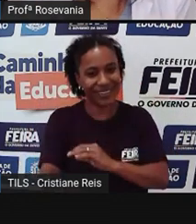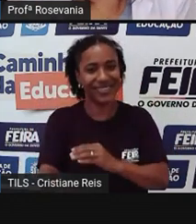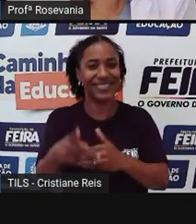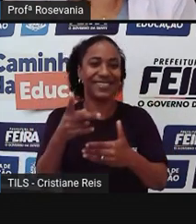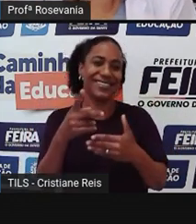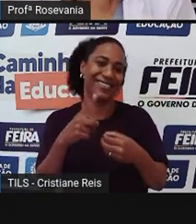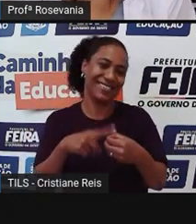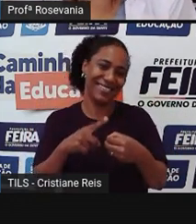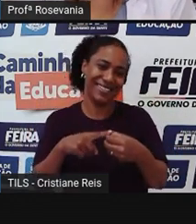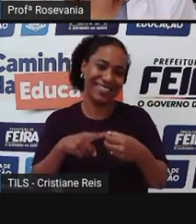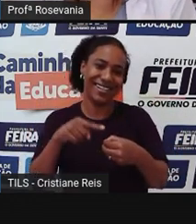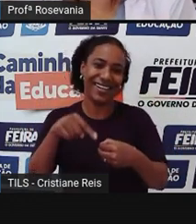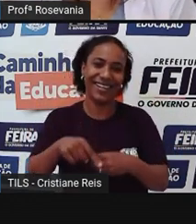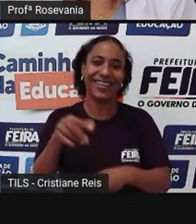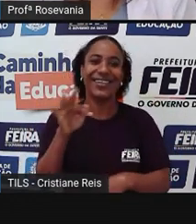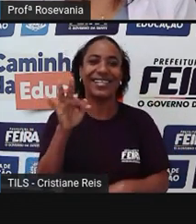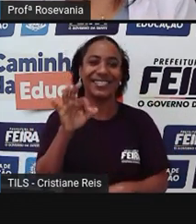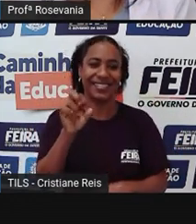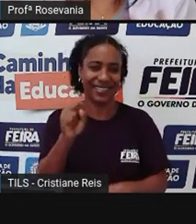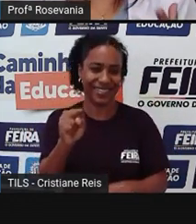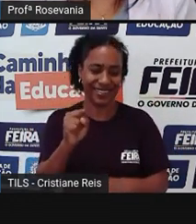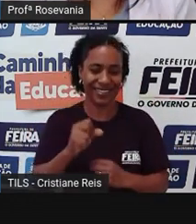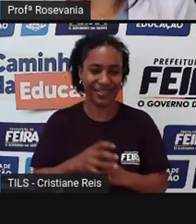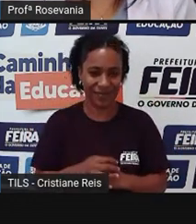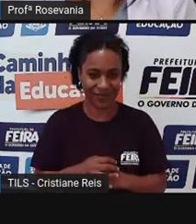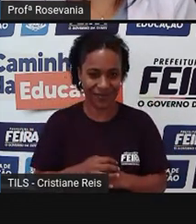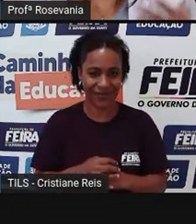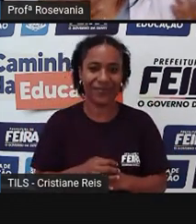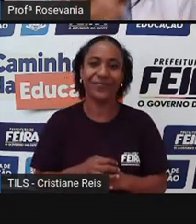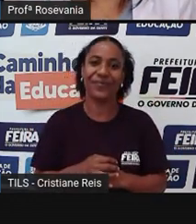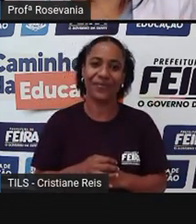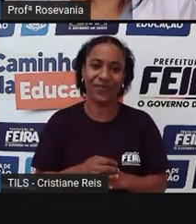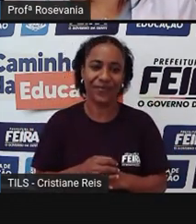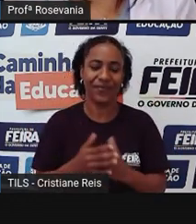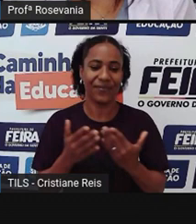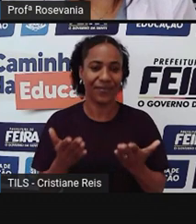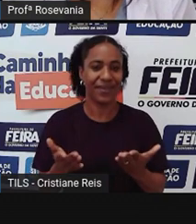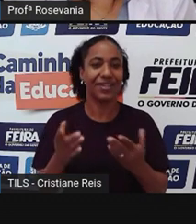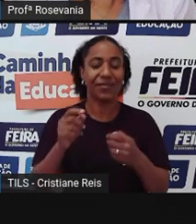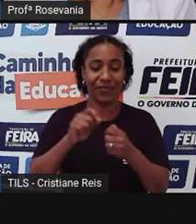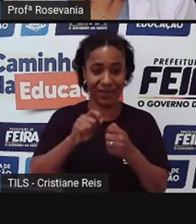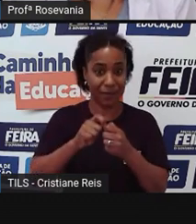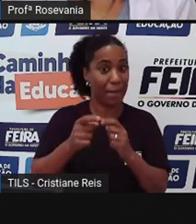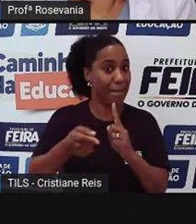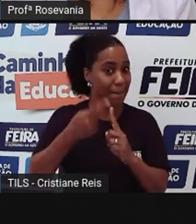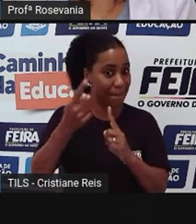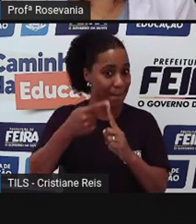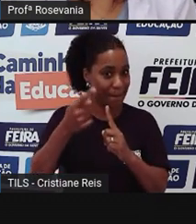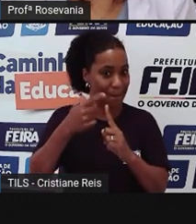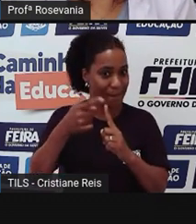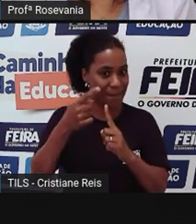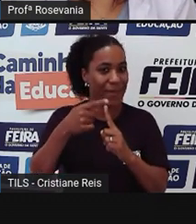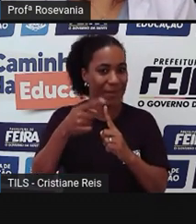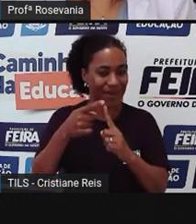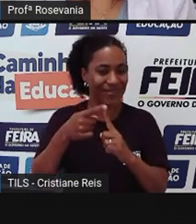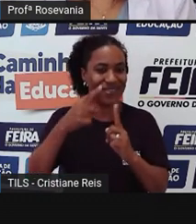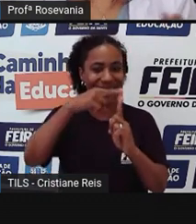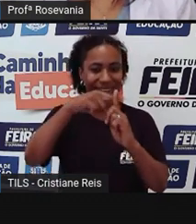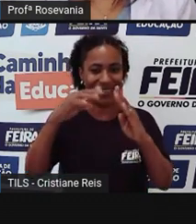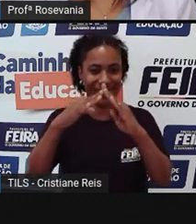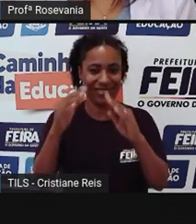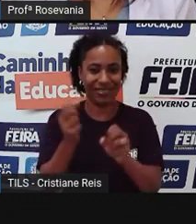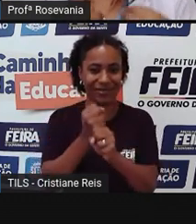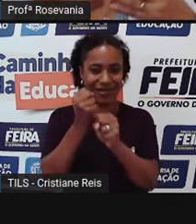para essa terra que foi doada aí. Inicialmente foi feita lá, né, a igreja, que a gente chama hoje de Igreja da Matriz,